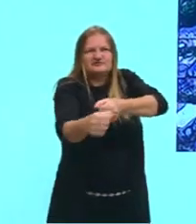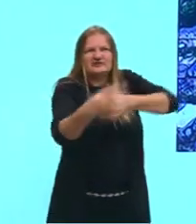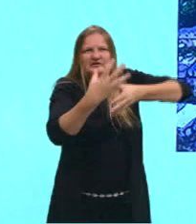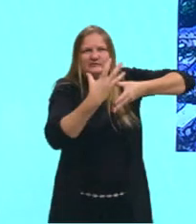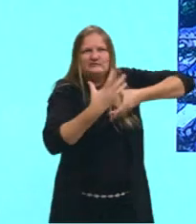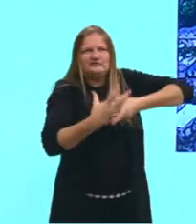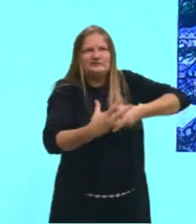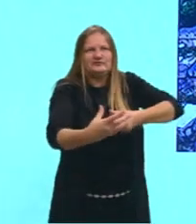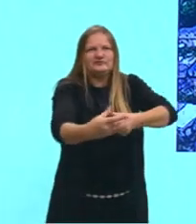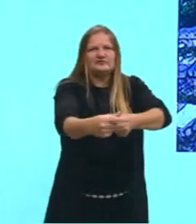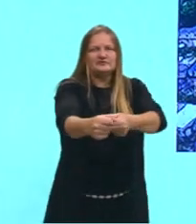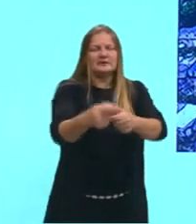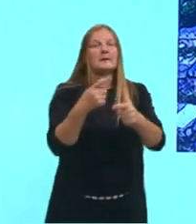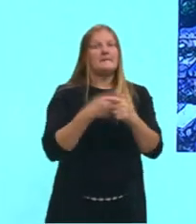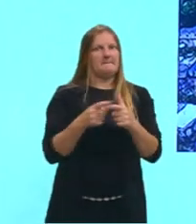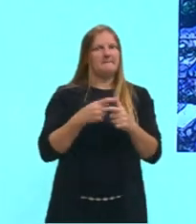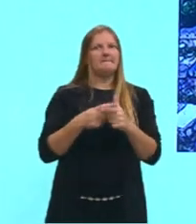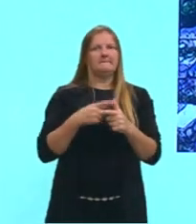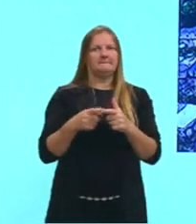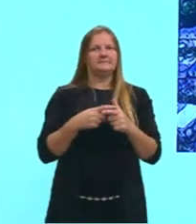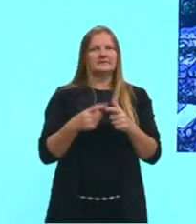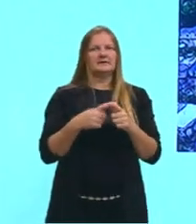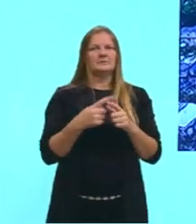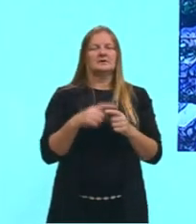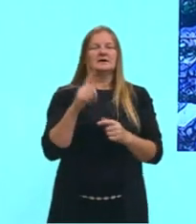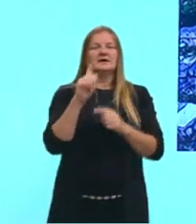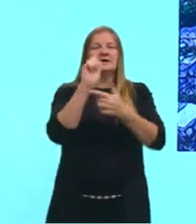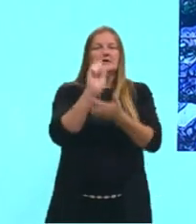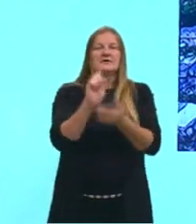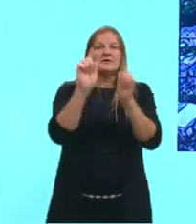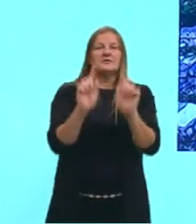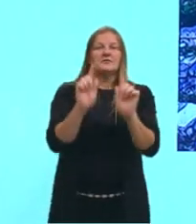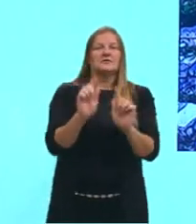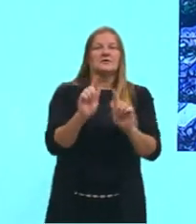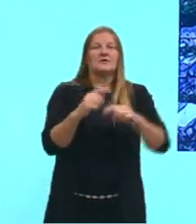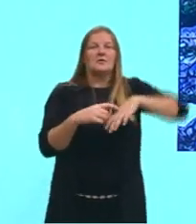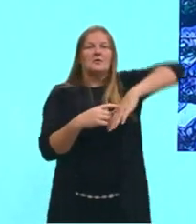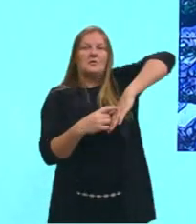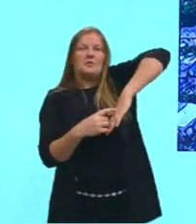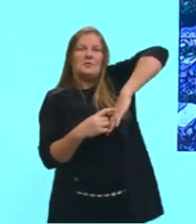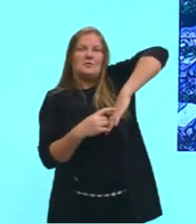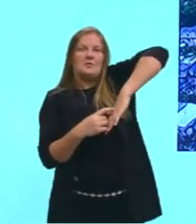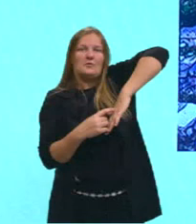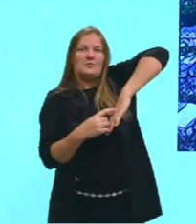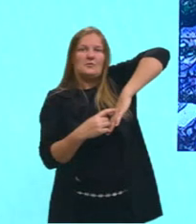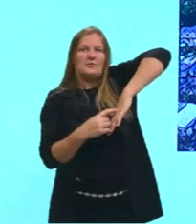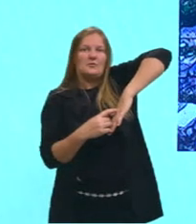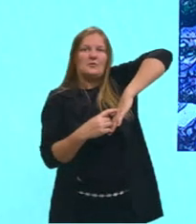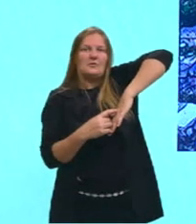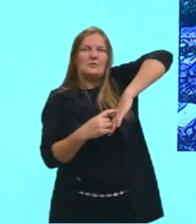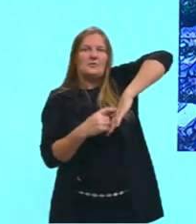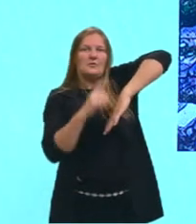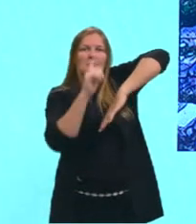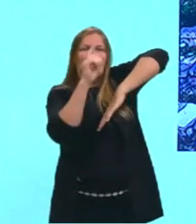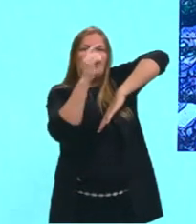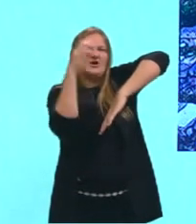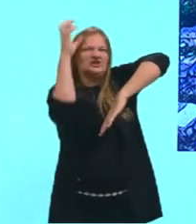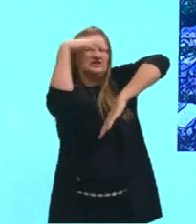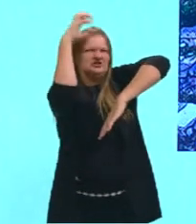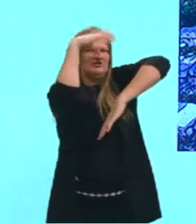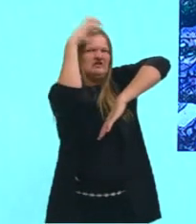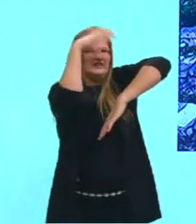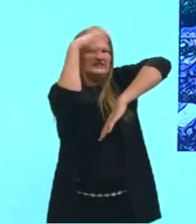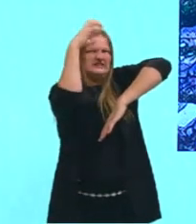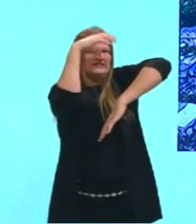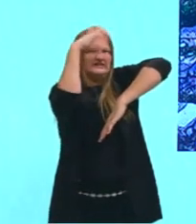Então, esse que é o problema. Essa gravitacional. Por que que acontece? São áreas, então, que recebem um grande volume de chuva,